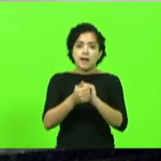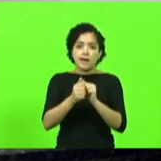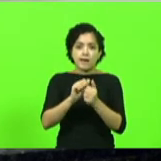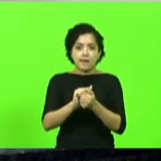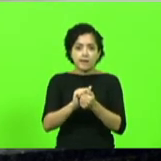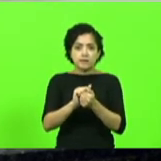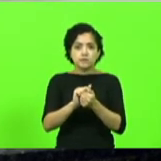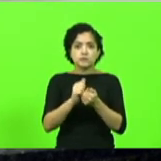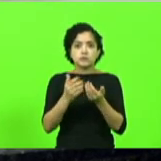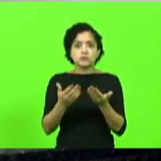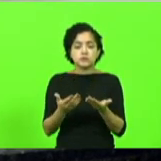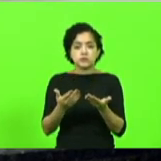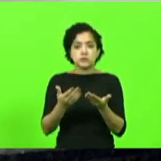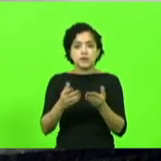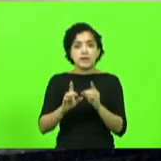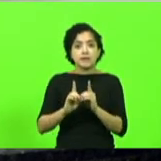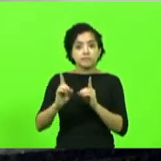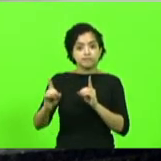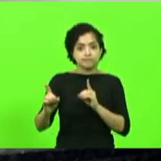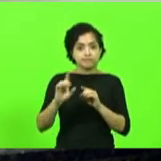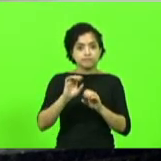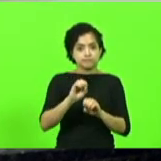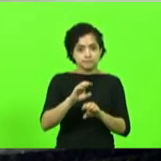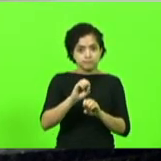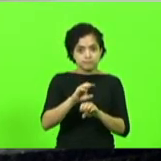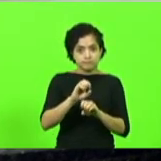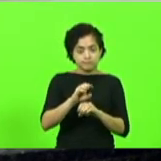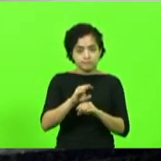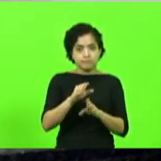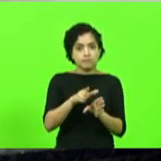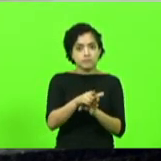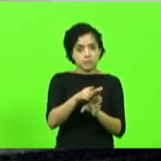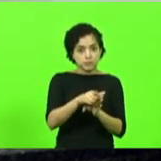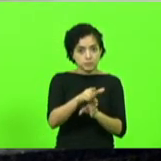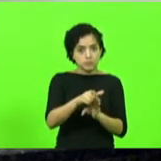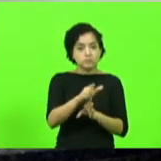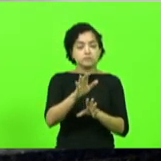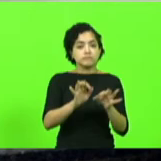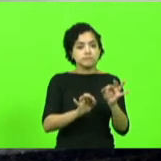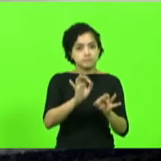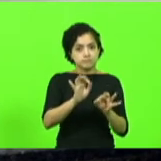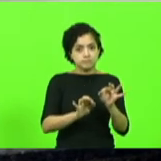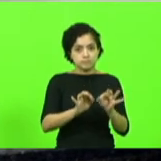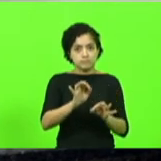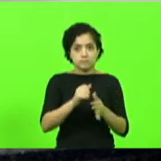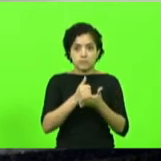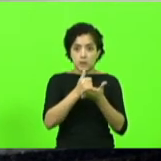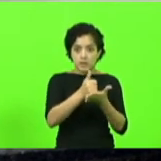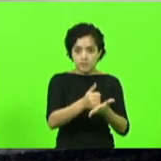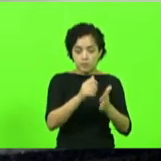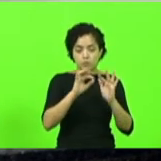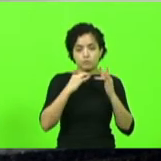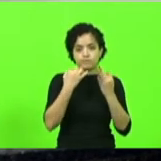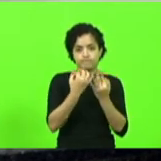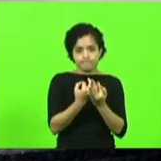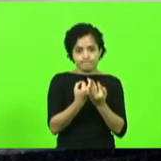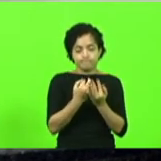educação à distância, orientação jurídica e apoio às famílias.